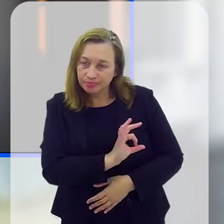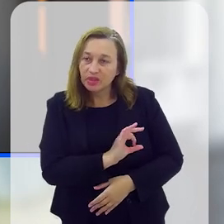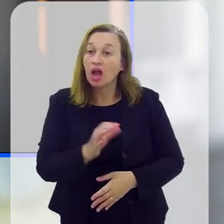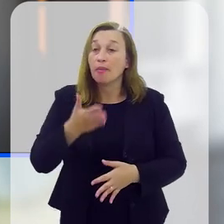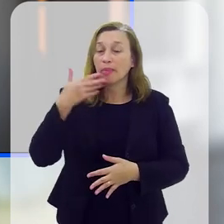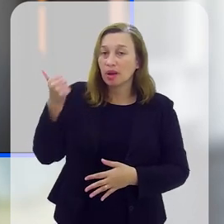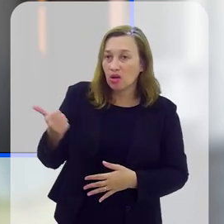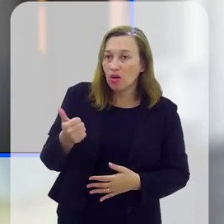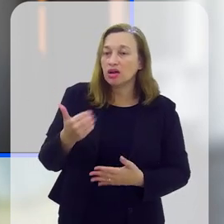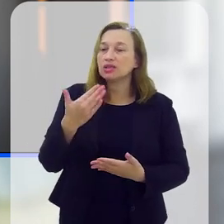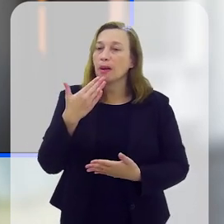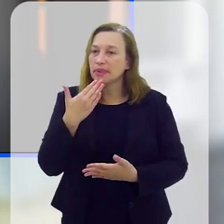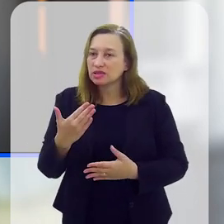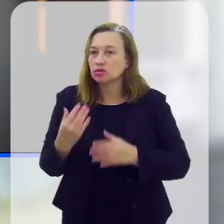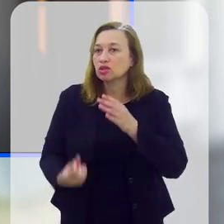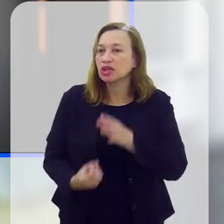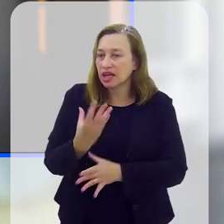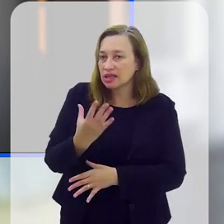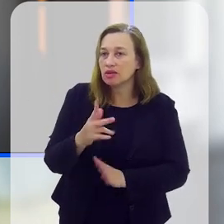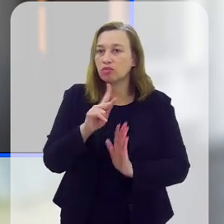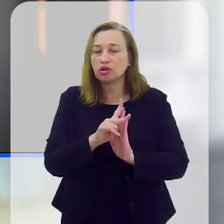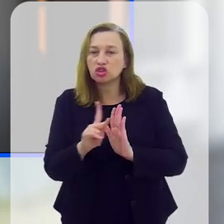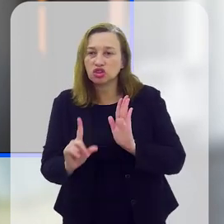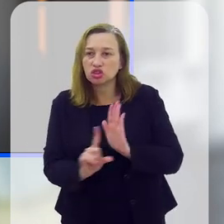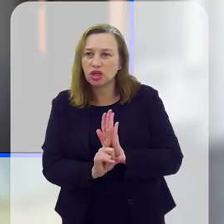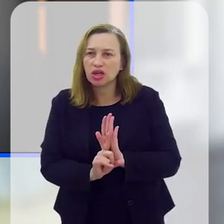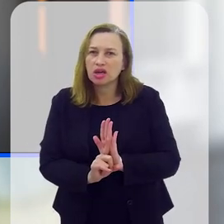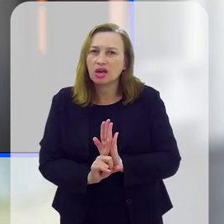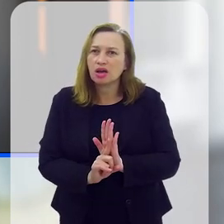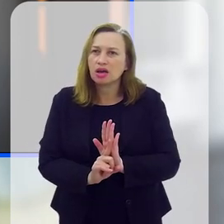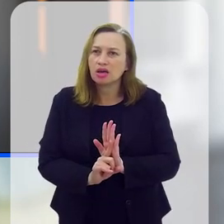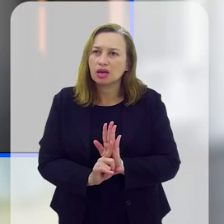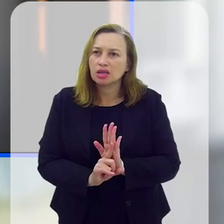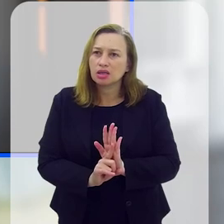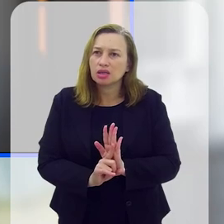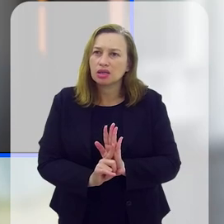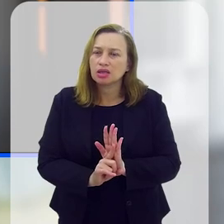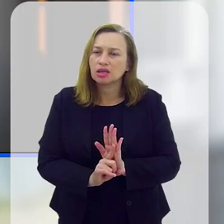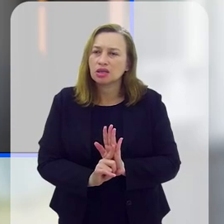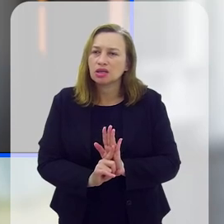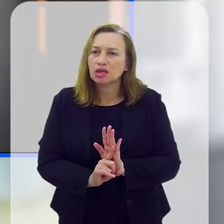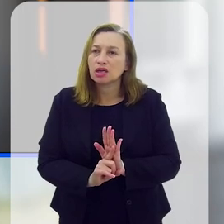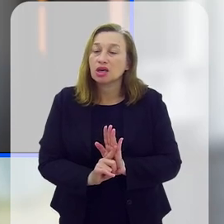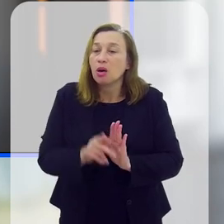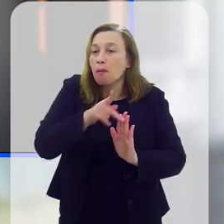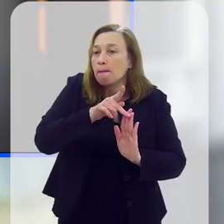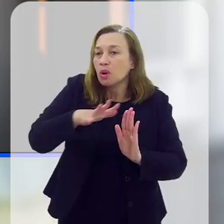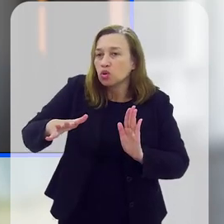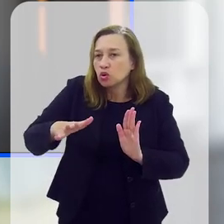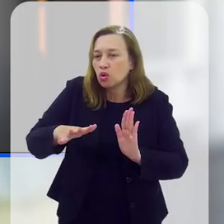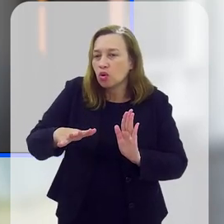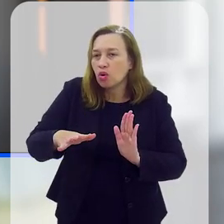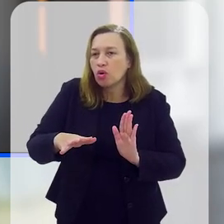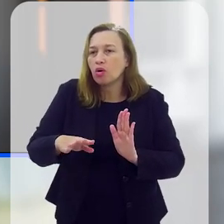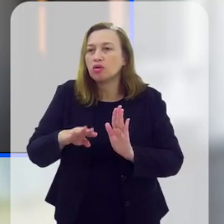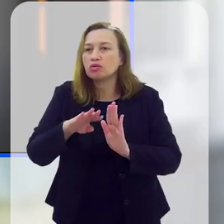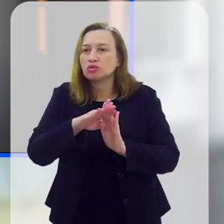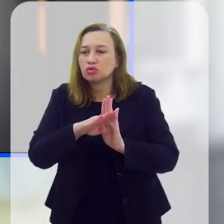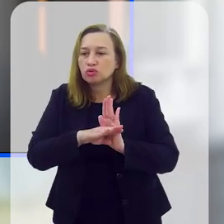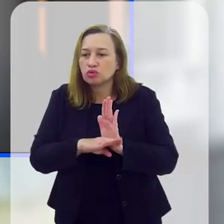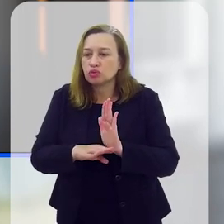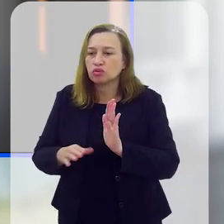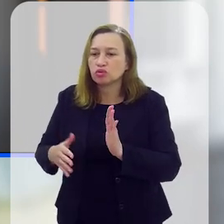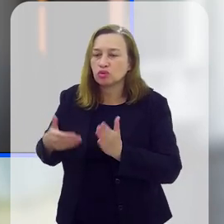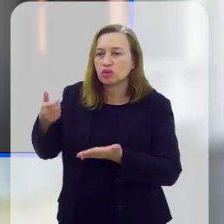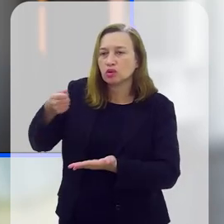Deputada, para melhorar essa compreensão, a senhora já até sugeriu a criação aqui de um projeto de lei que vai definir um protocolo de